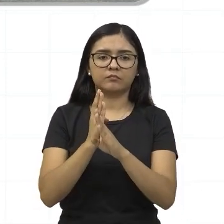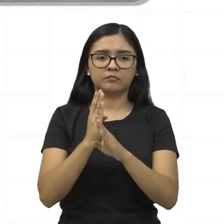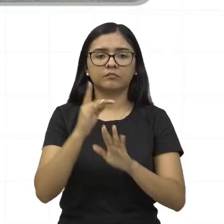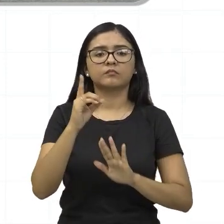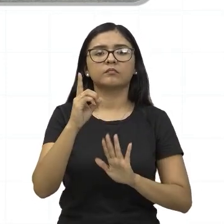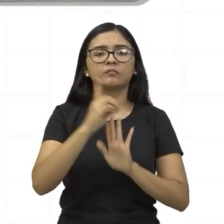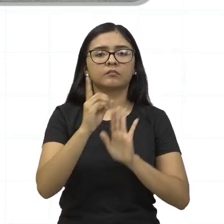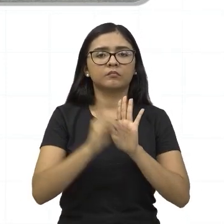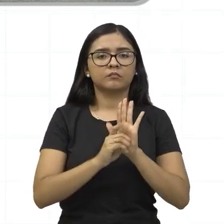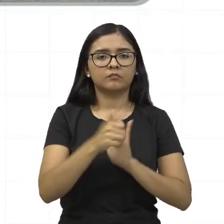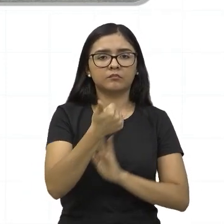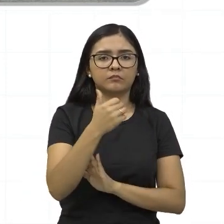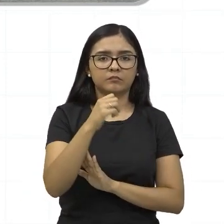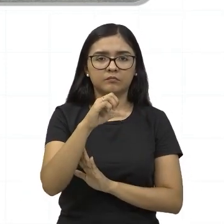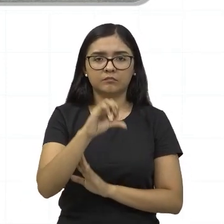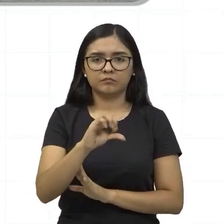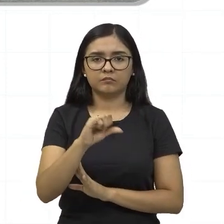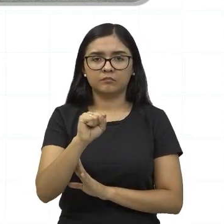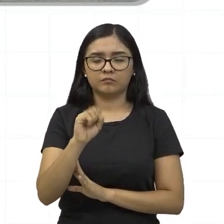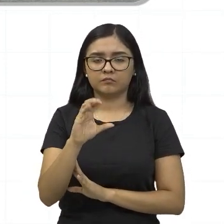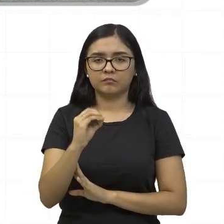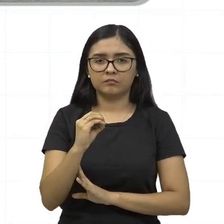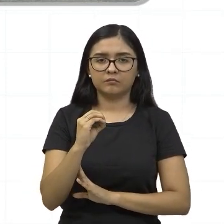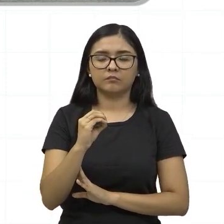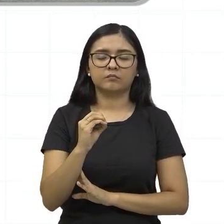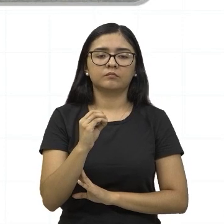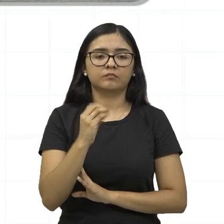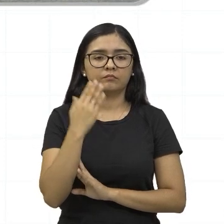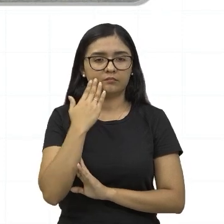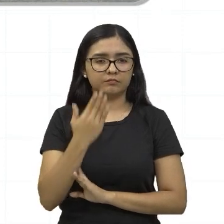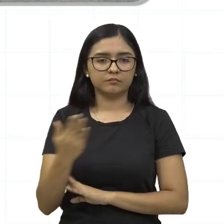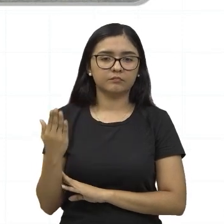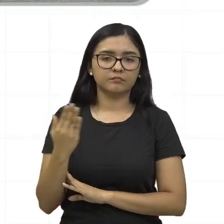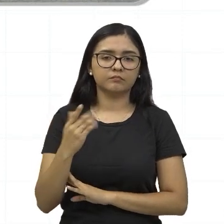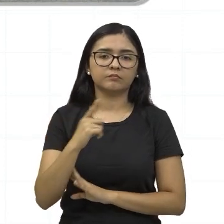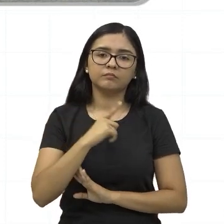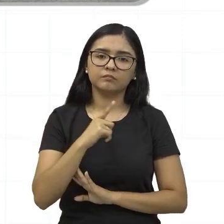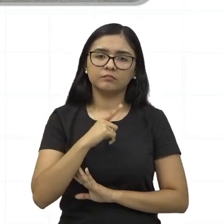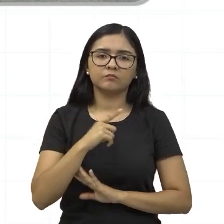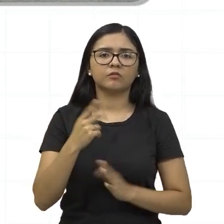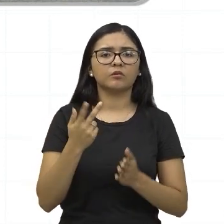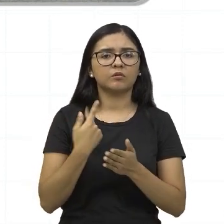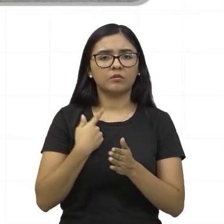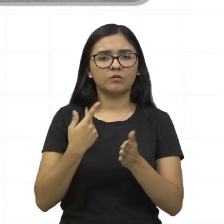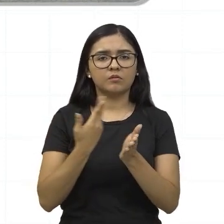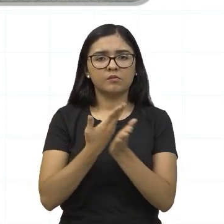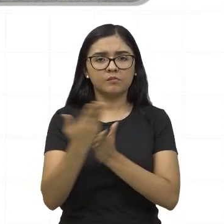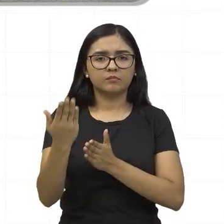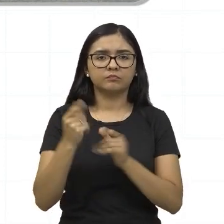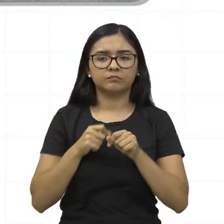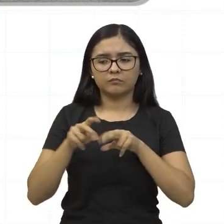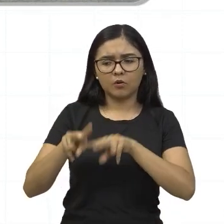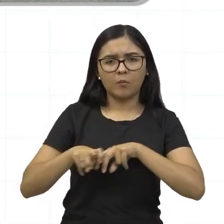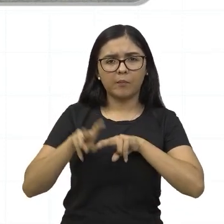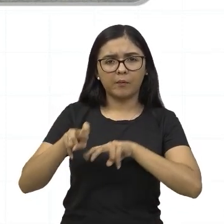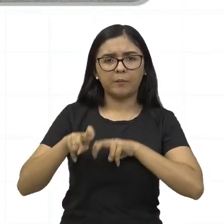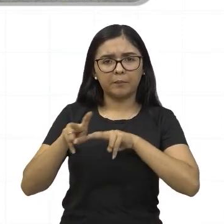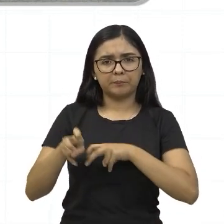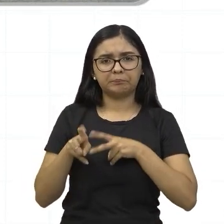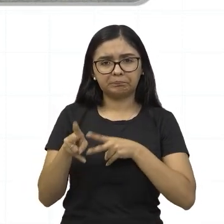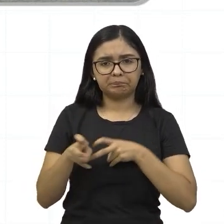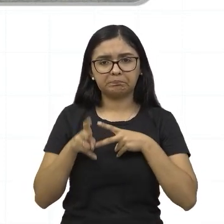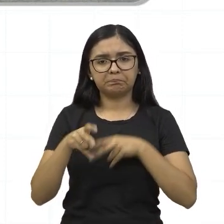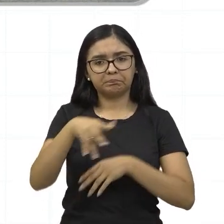década de 1980, e aí ela passou a ser explorada, né, essa região passou a ser explorada